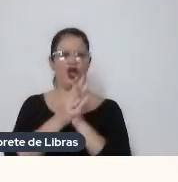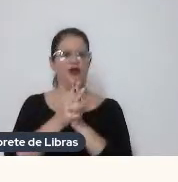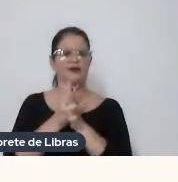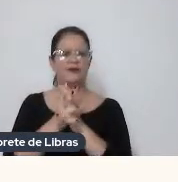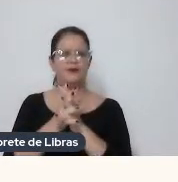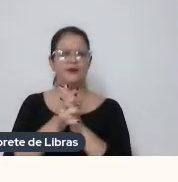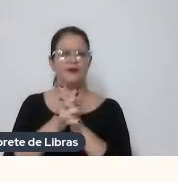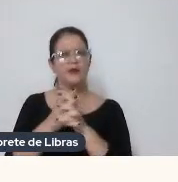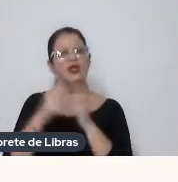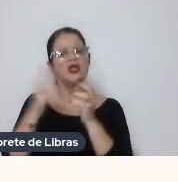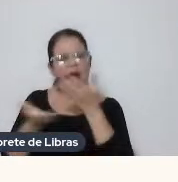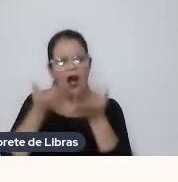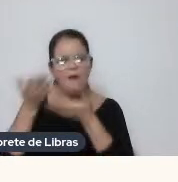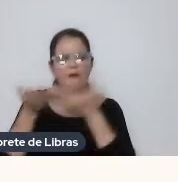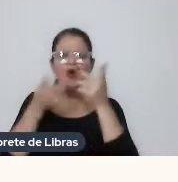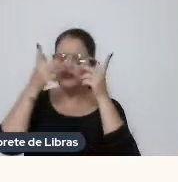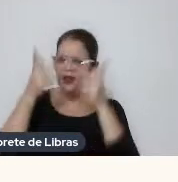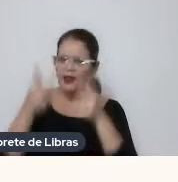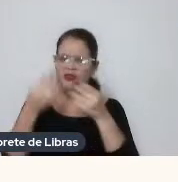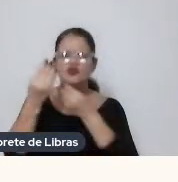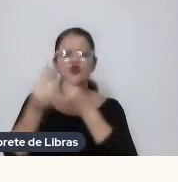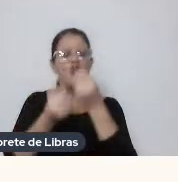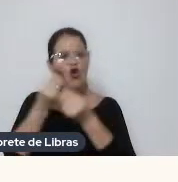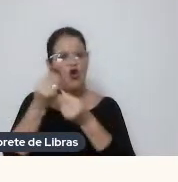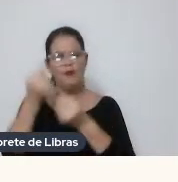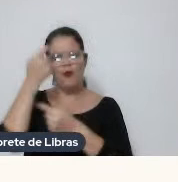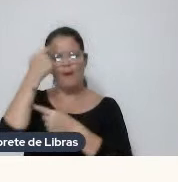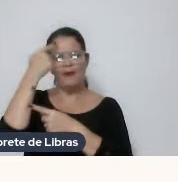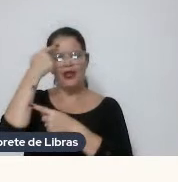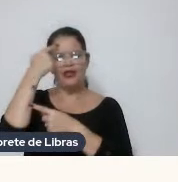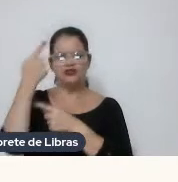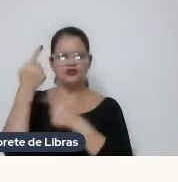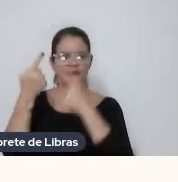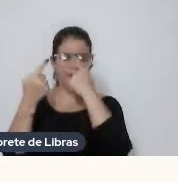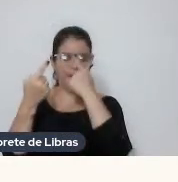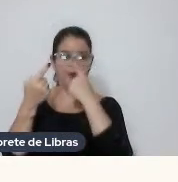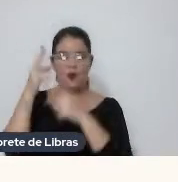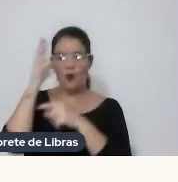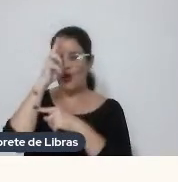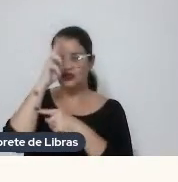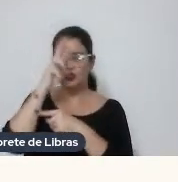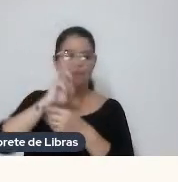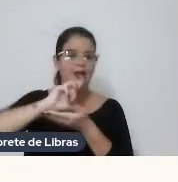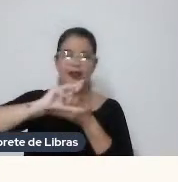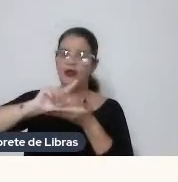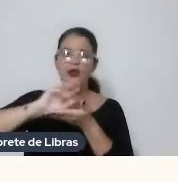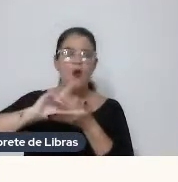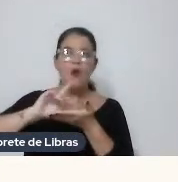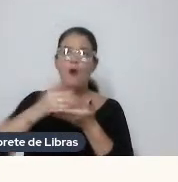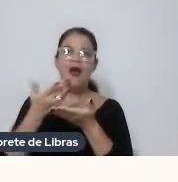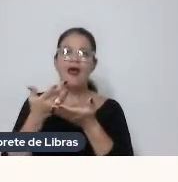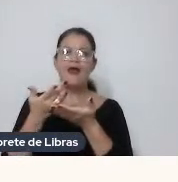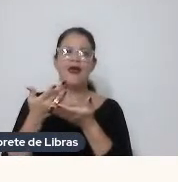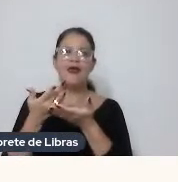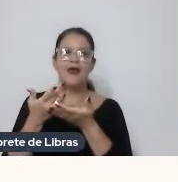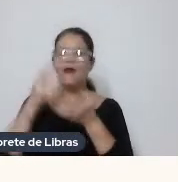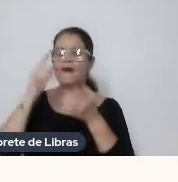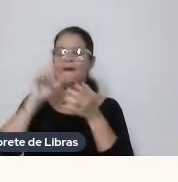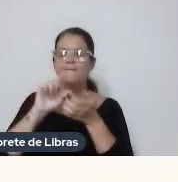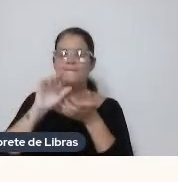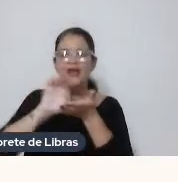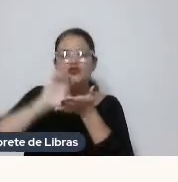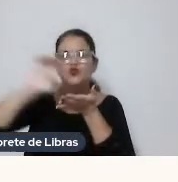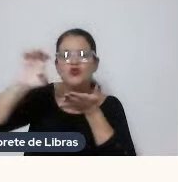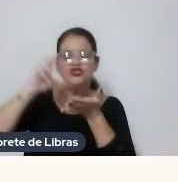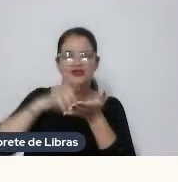Que aborda isso E como é que eu Penso uma história Que não é mais Uma extensão Do que foi o